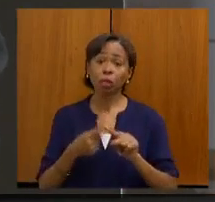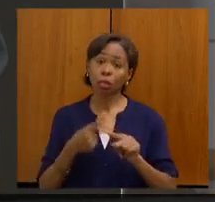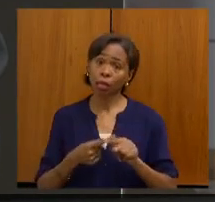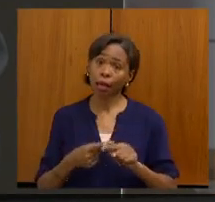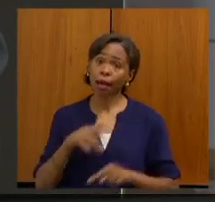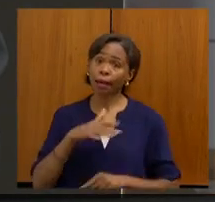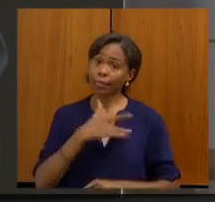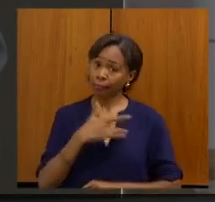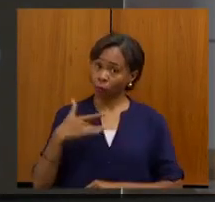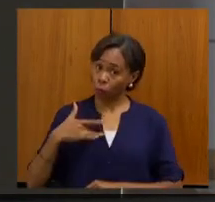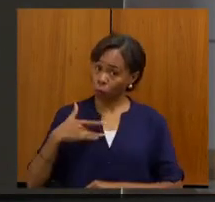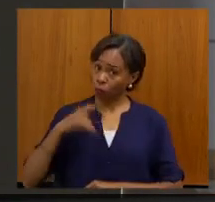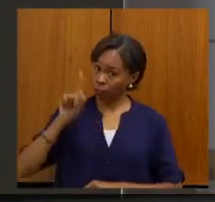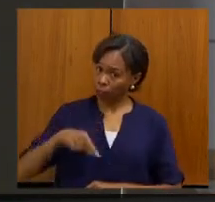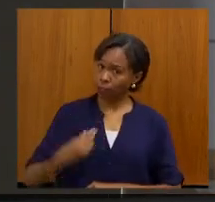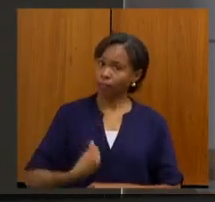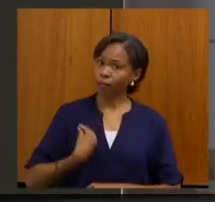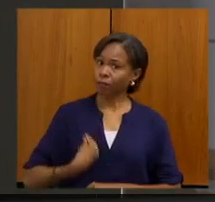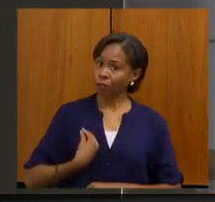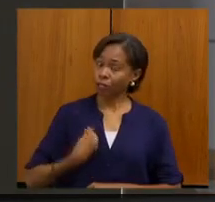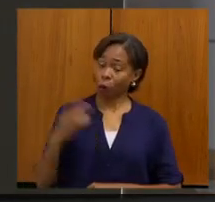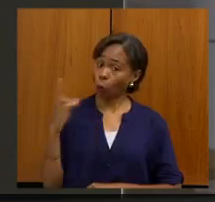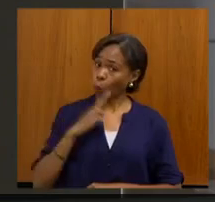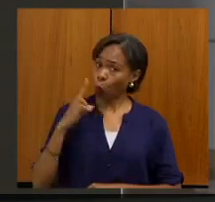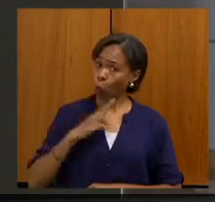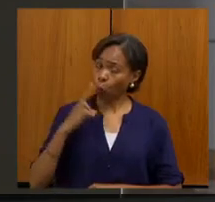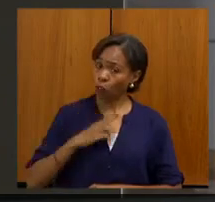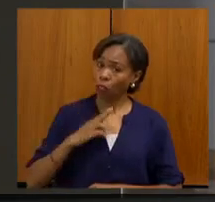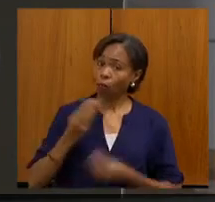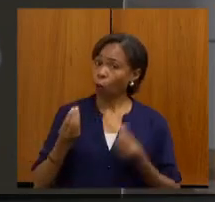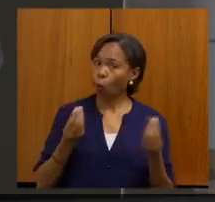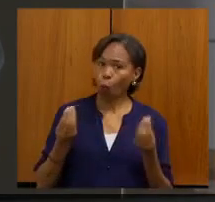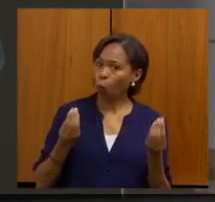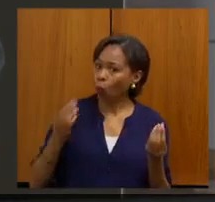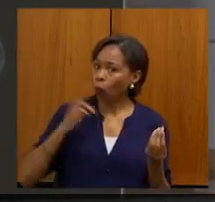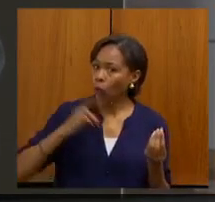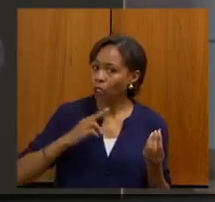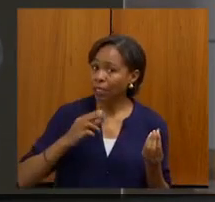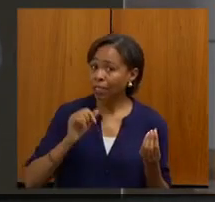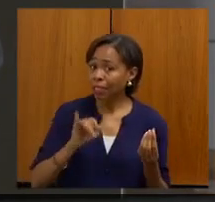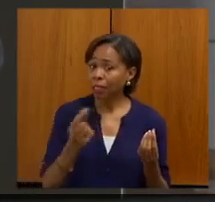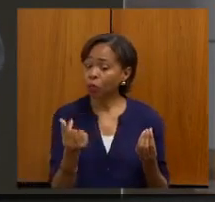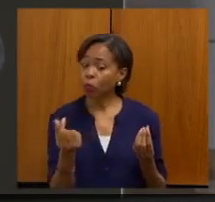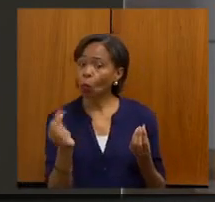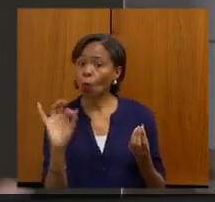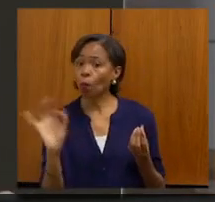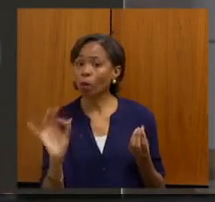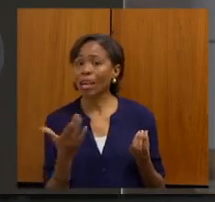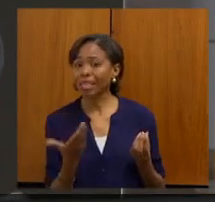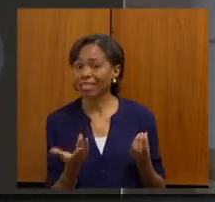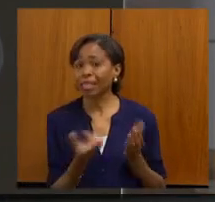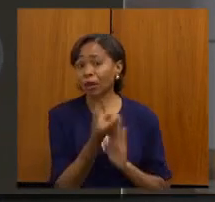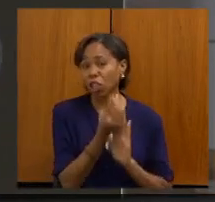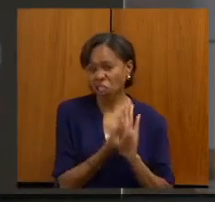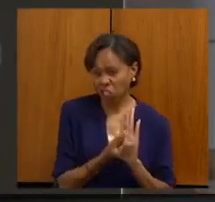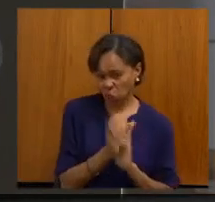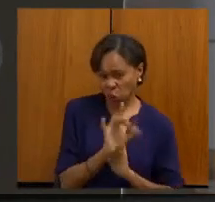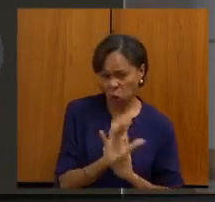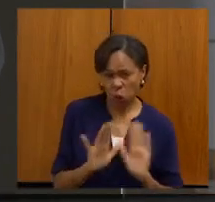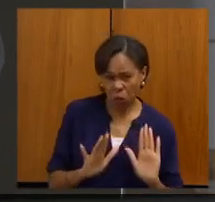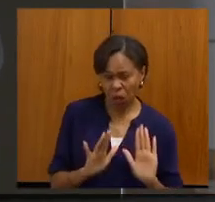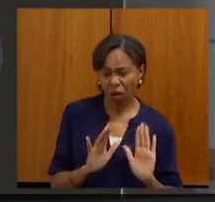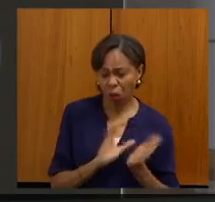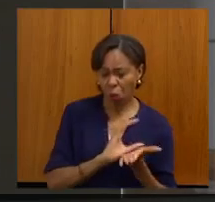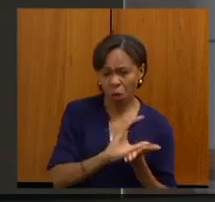urgente e não há que se atender questões urgentes sem o financeiro. Só o orçamentário, só empenhar, só falar que vai